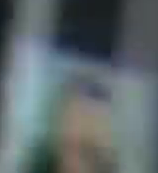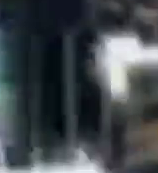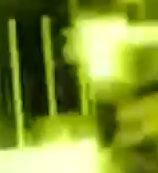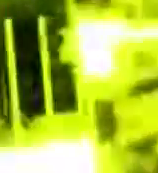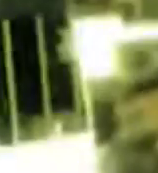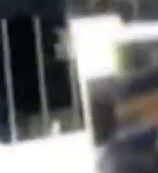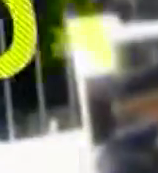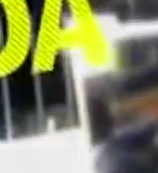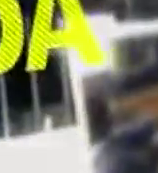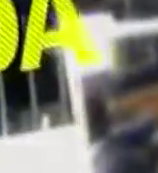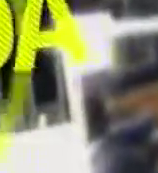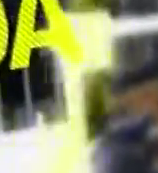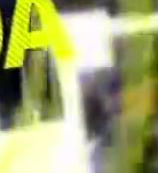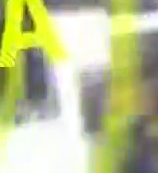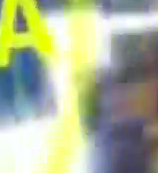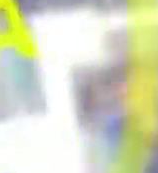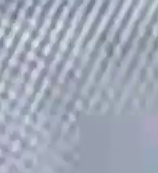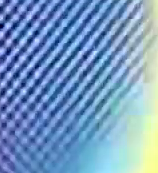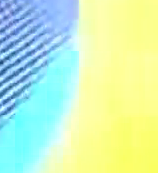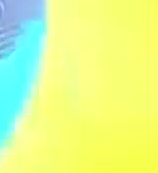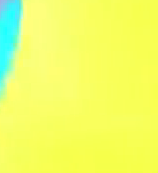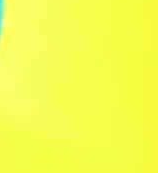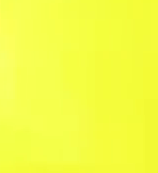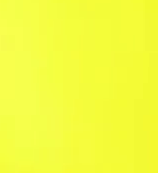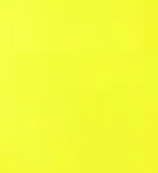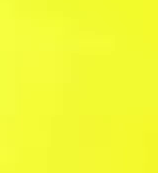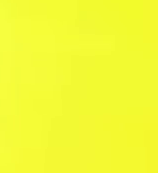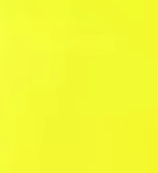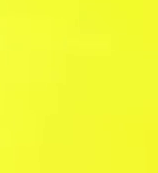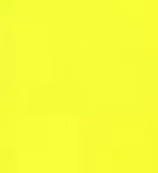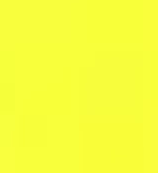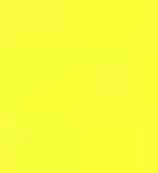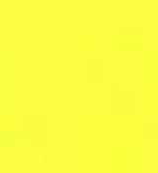de Santos no meu estado de São Paulo.